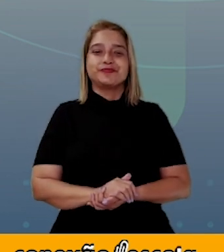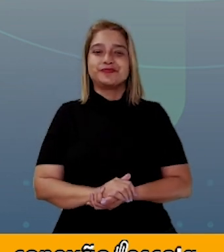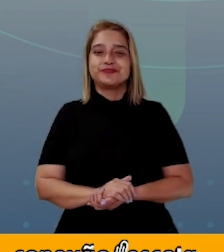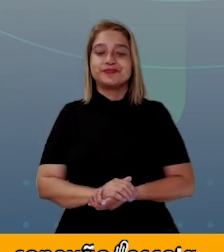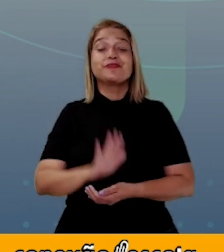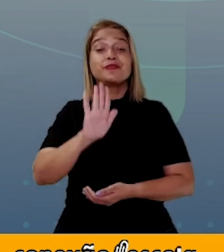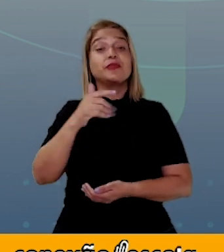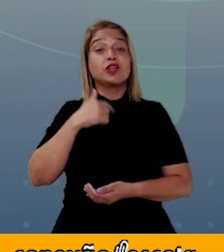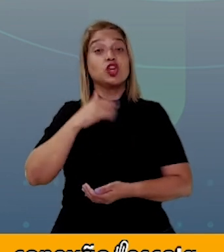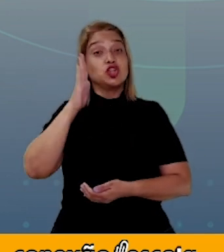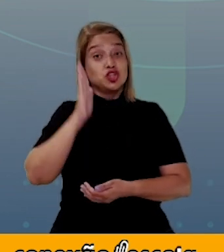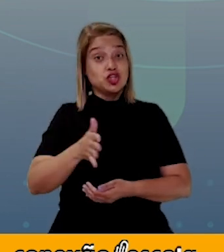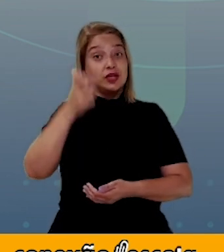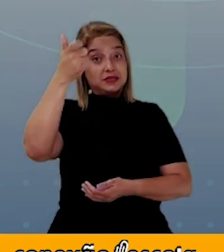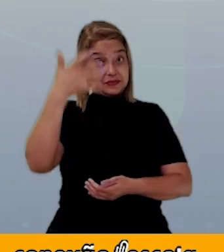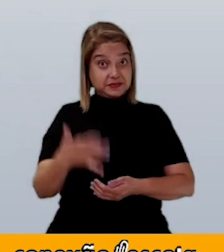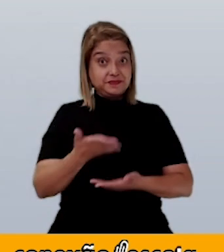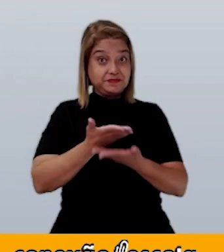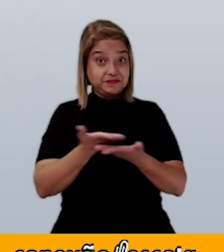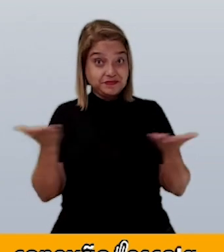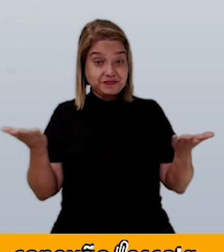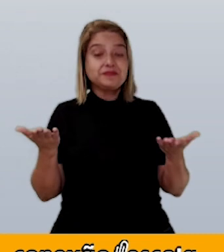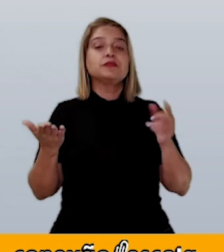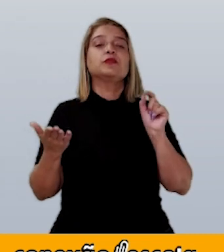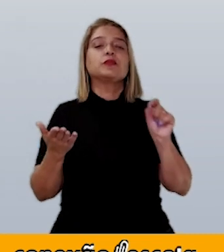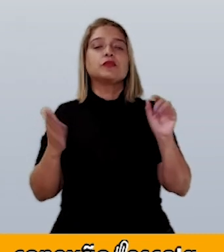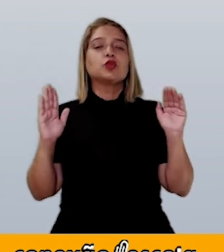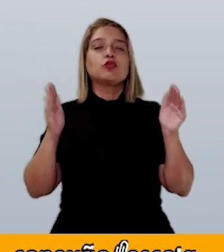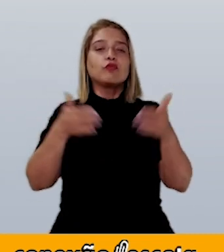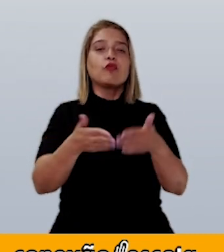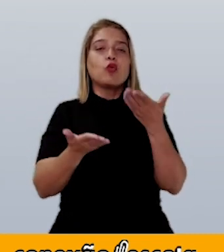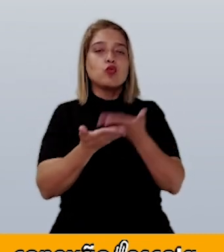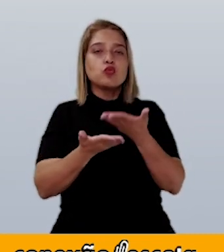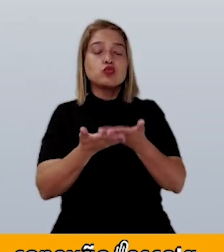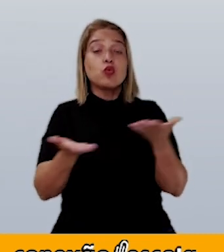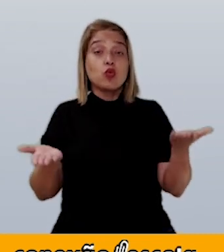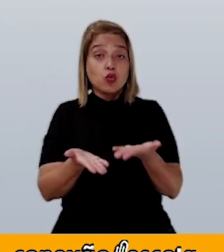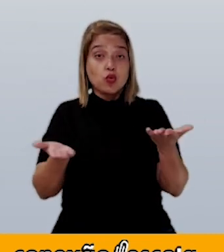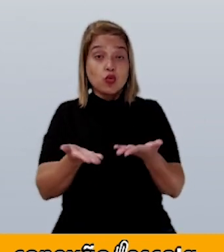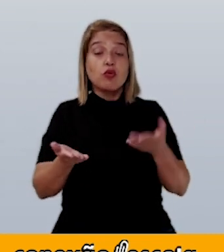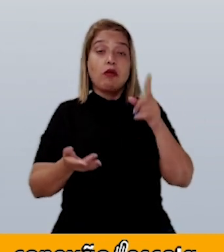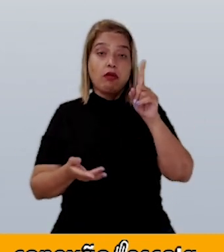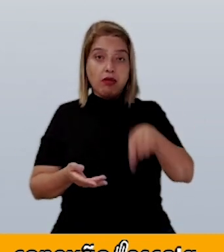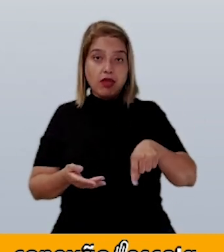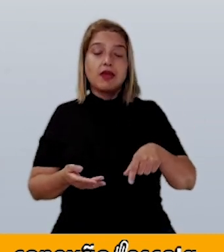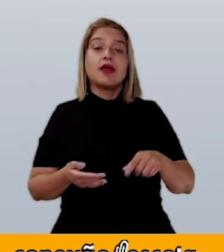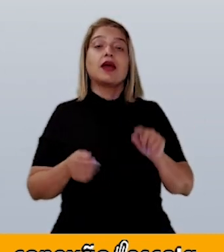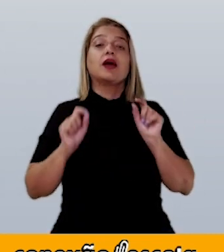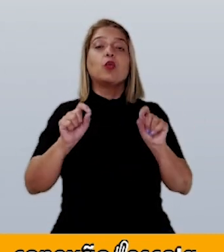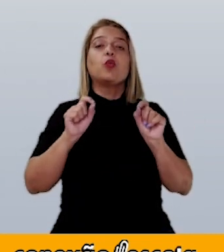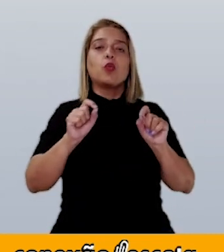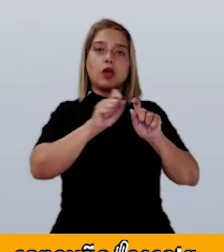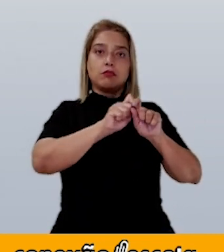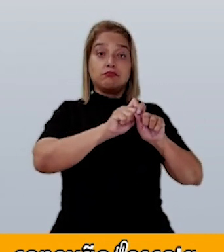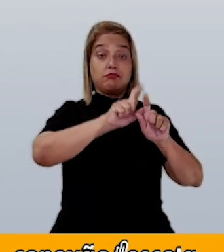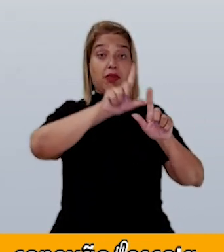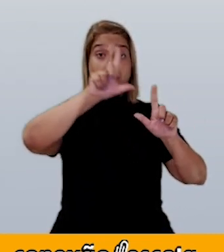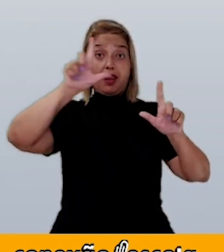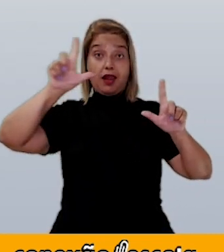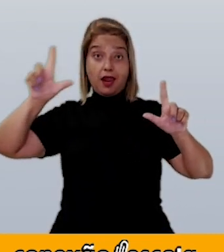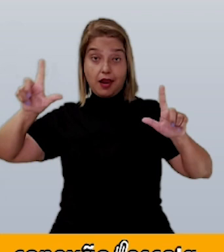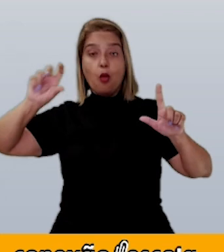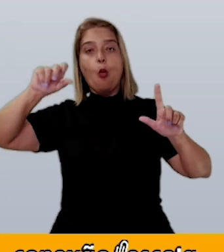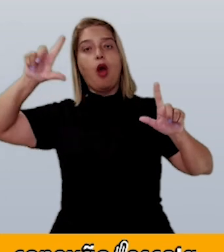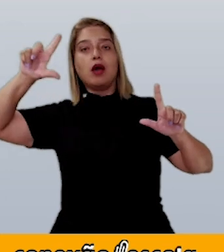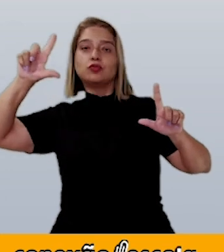Como eu já expliquei para vocês, o foco do nosso estudo hoje será a Ampliação